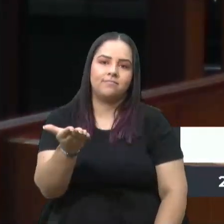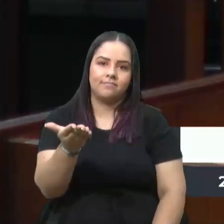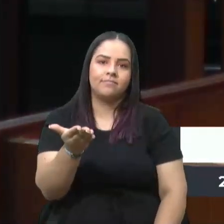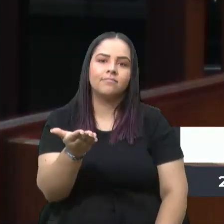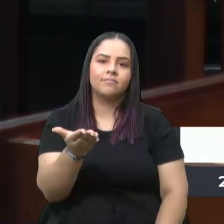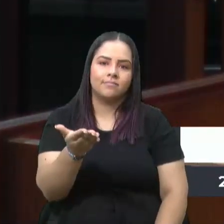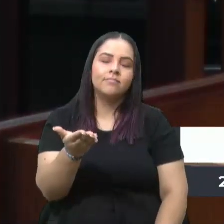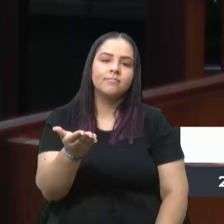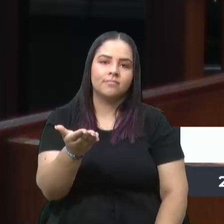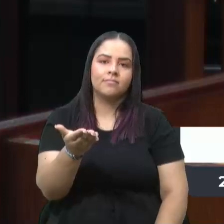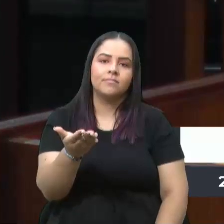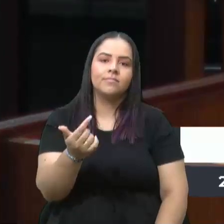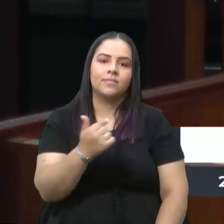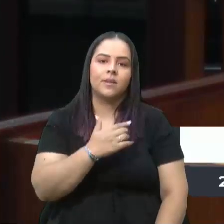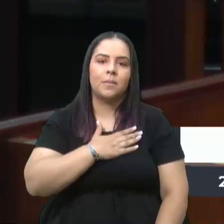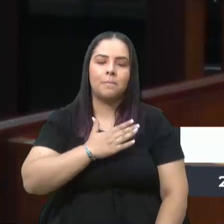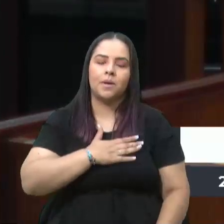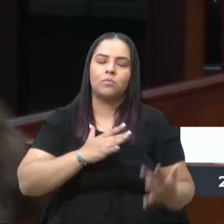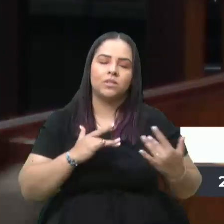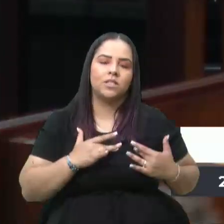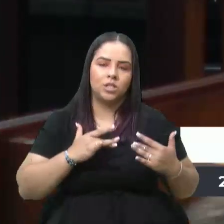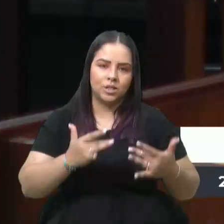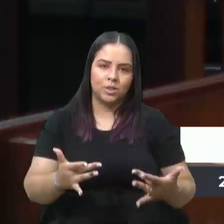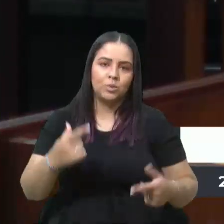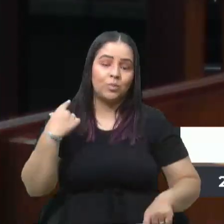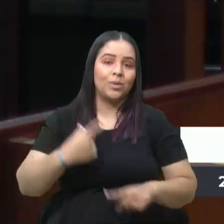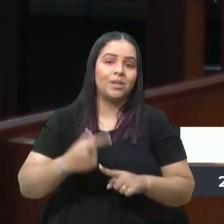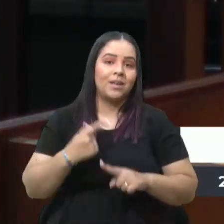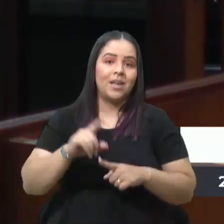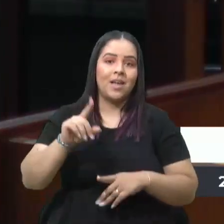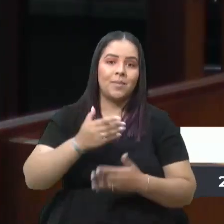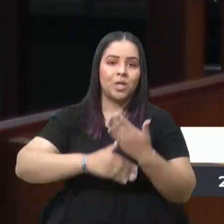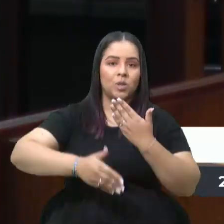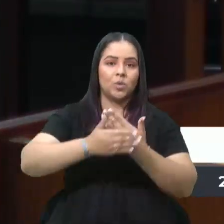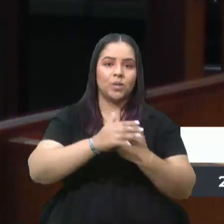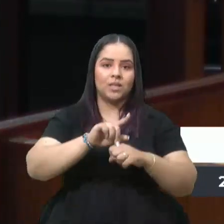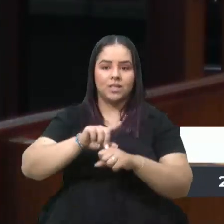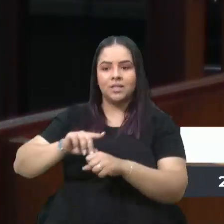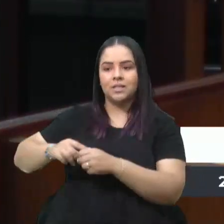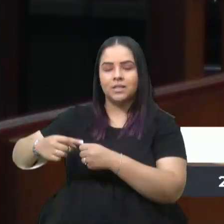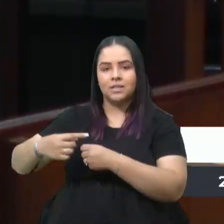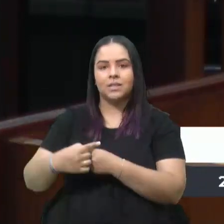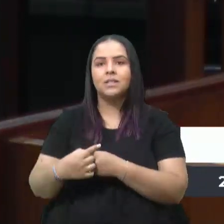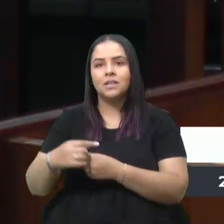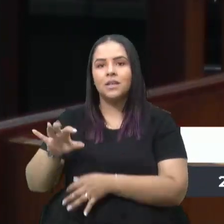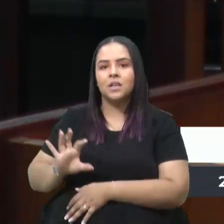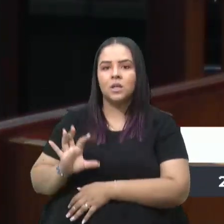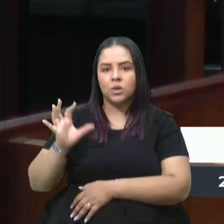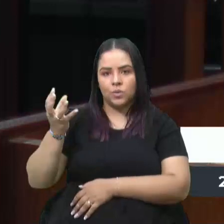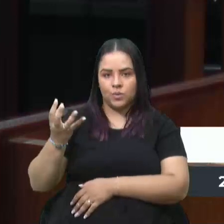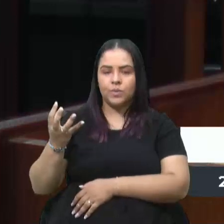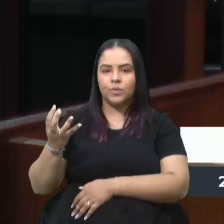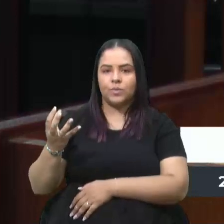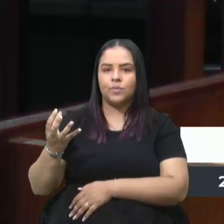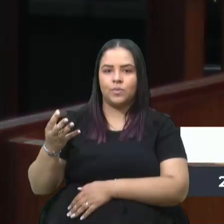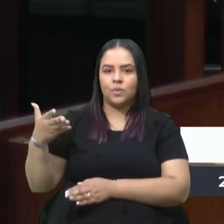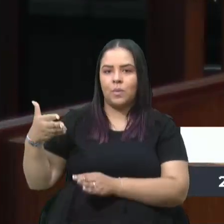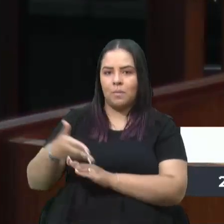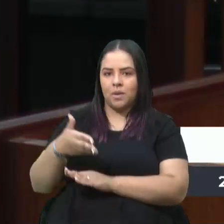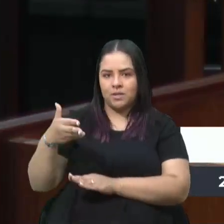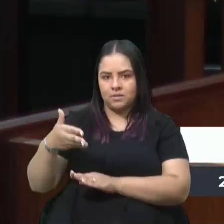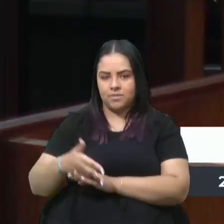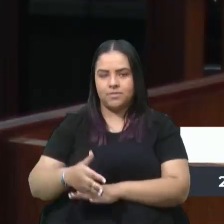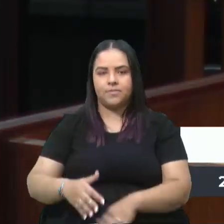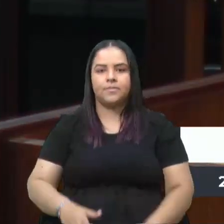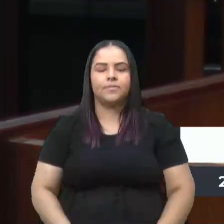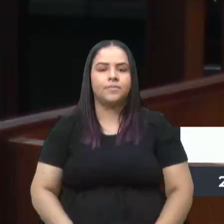E a elas eu dedico o meu mandato, que será para toda a cidade e realizado de forma participativa.